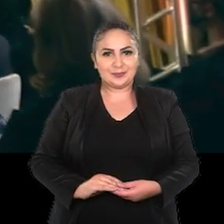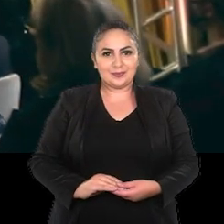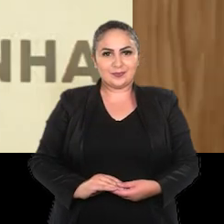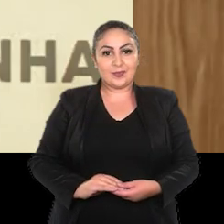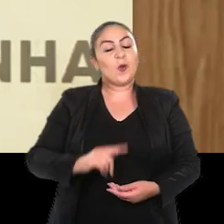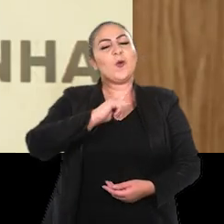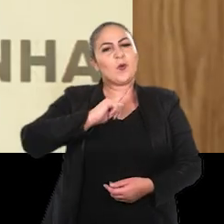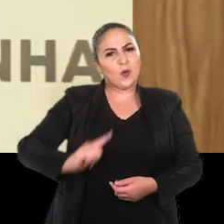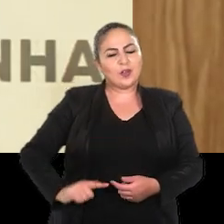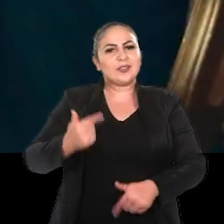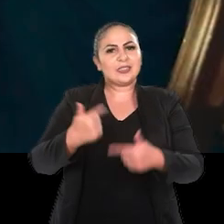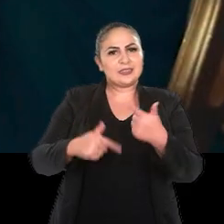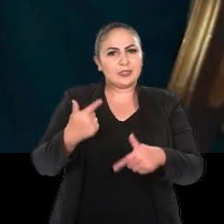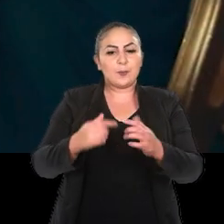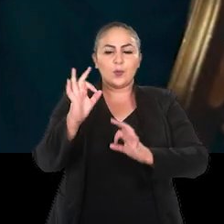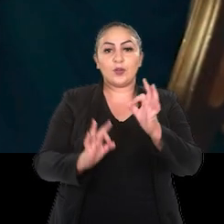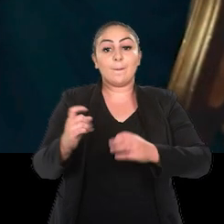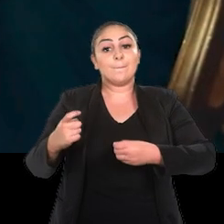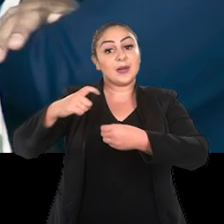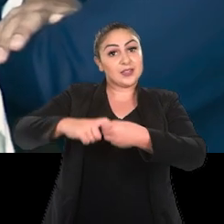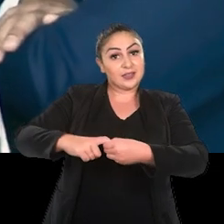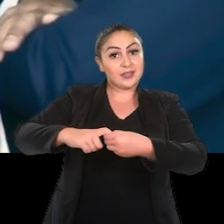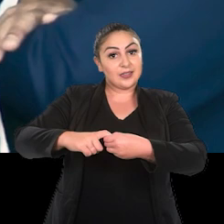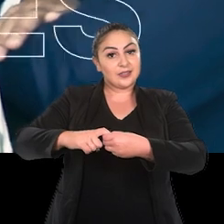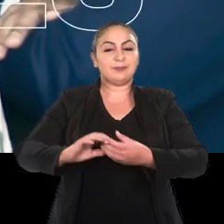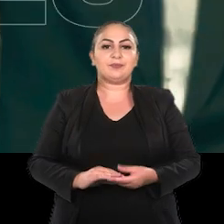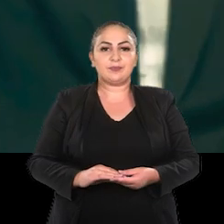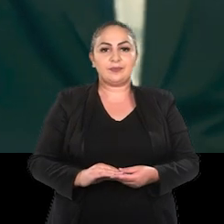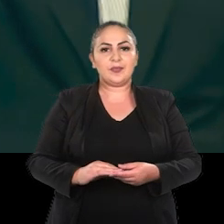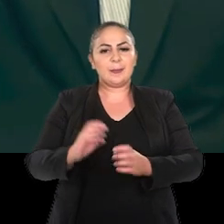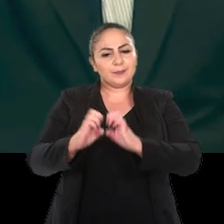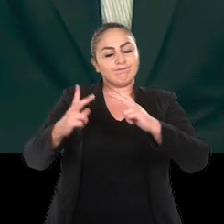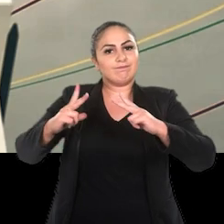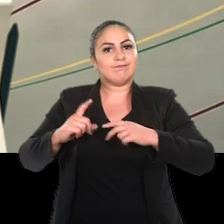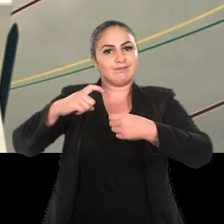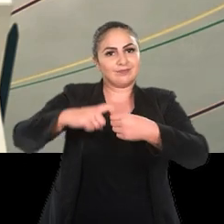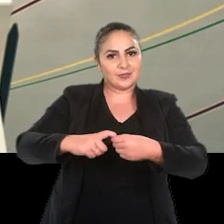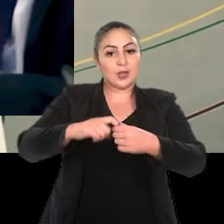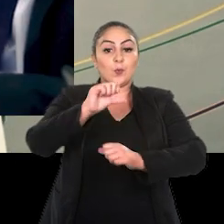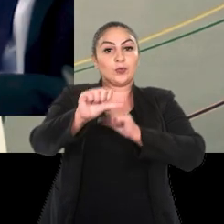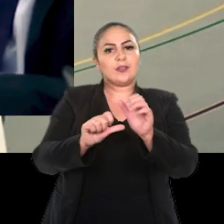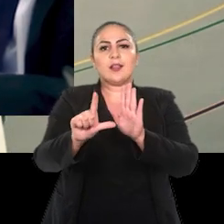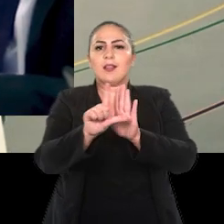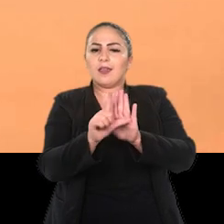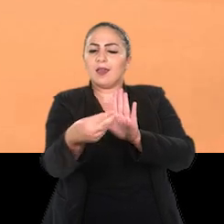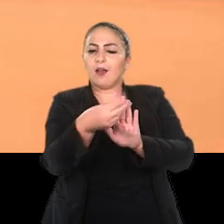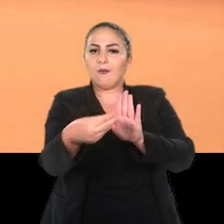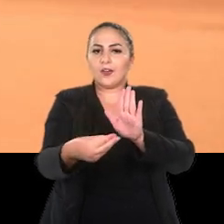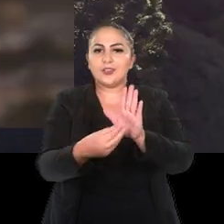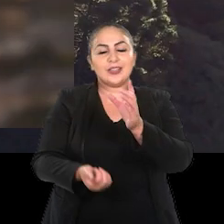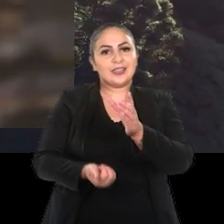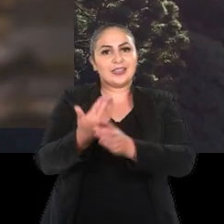Um governo que trabalha com um programa de parcerias, concessões, privatizações e mudanças em leis e códigos